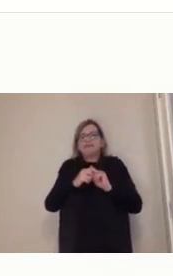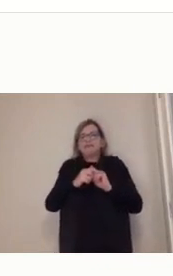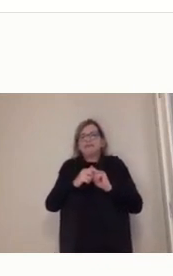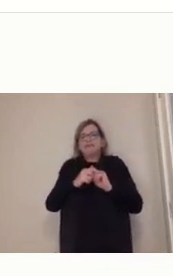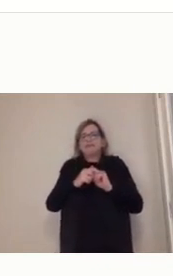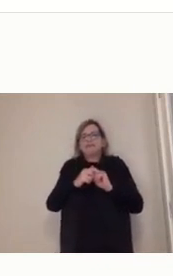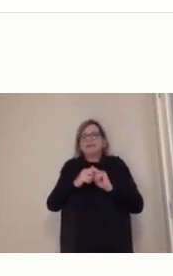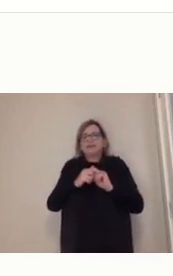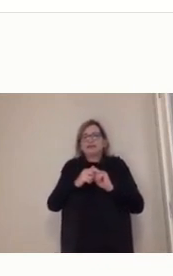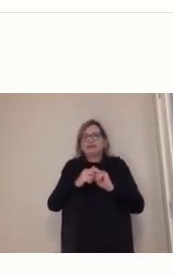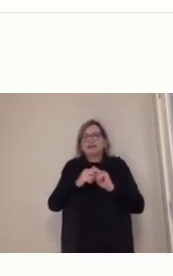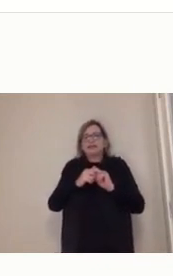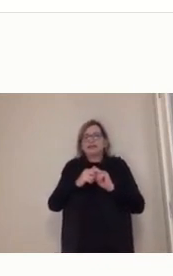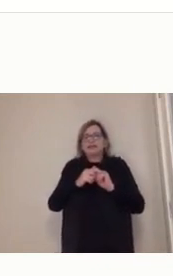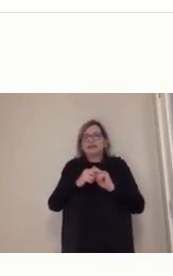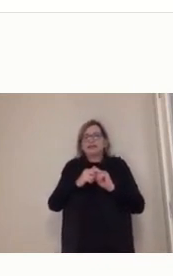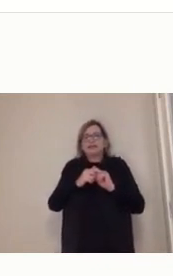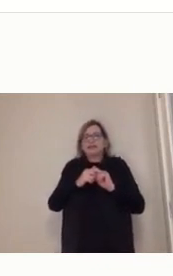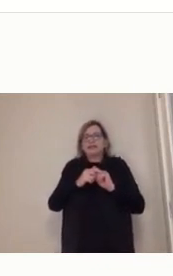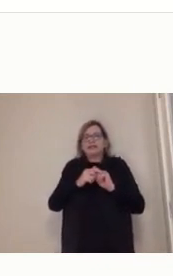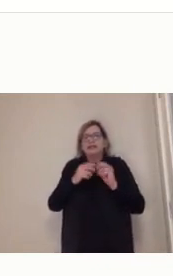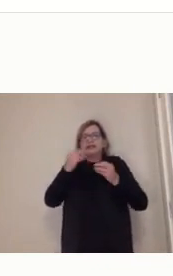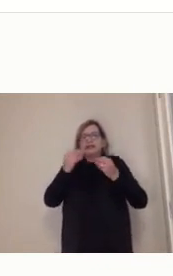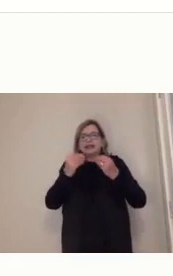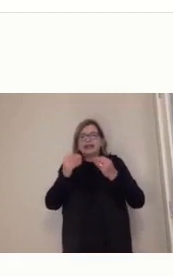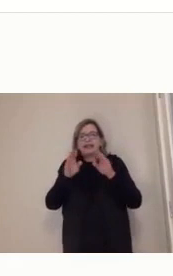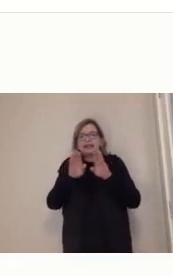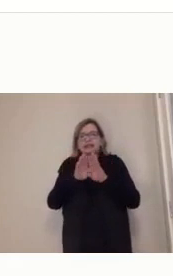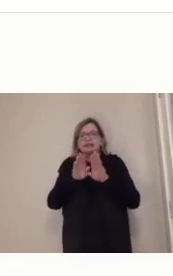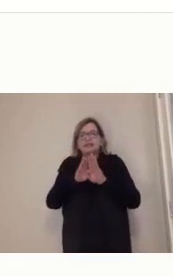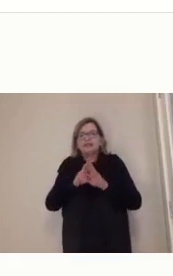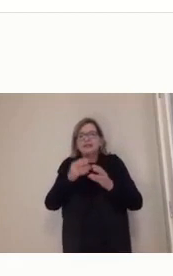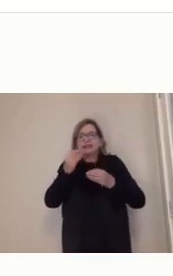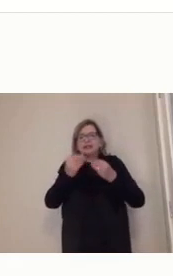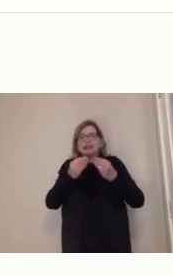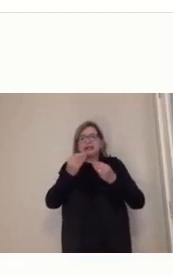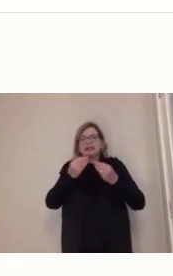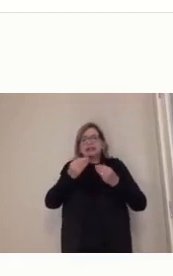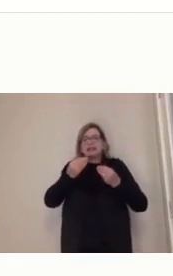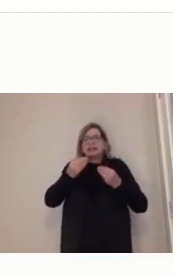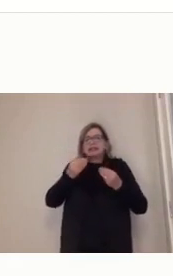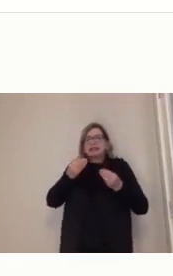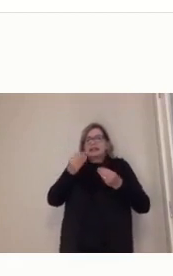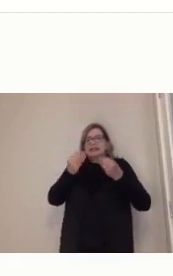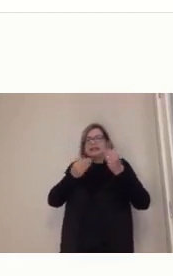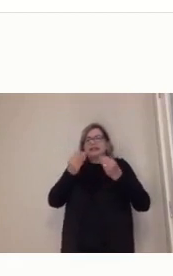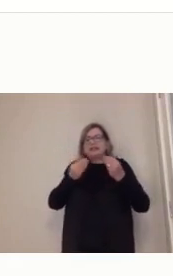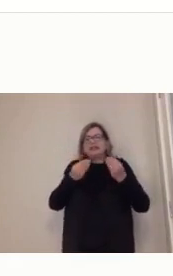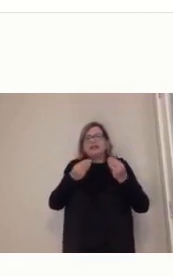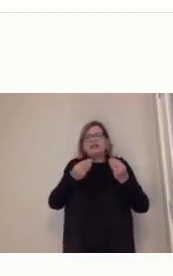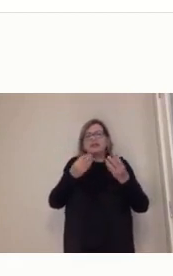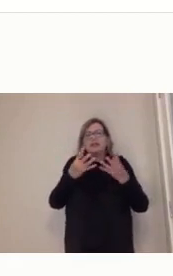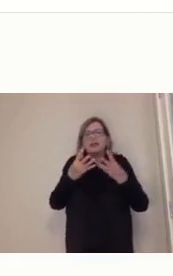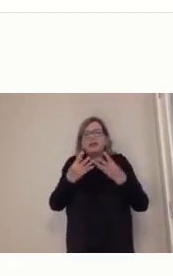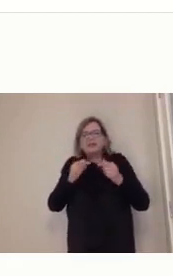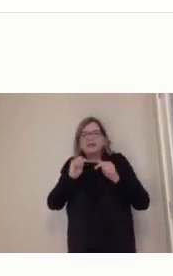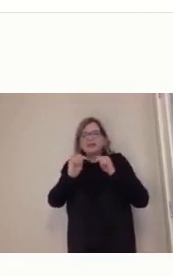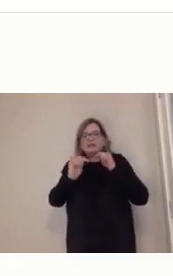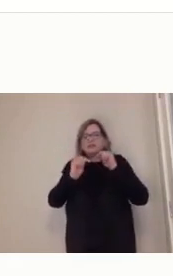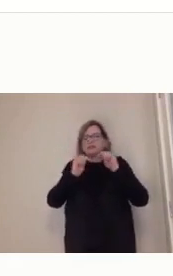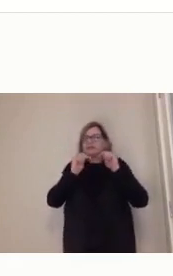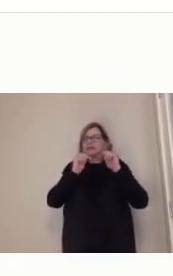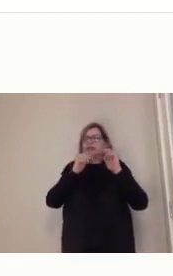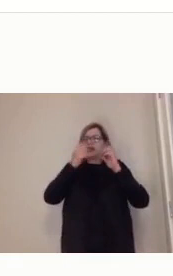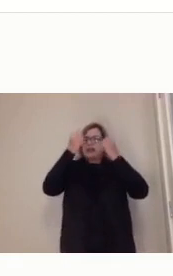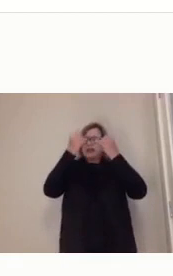muito, muito com o trabalho com correspondência, né? Eu trabalhei no EJA, Educação de Jovens e Adultos, algum tempo atrás, bastante tempo atrás também,